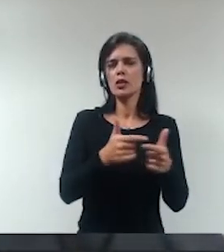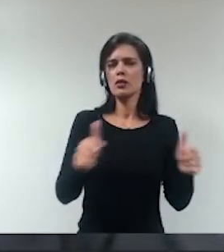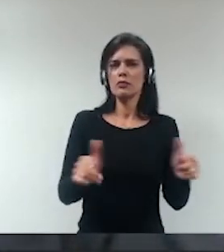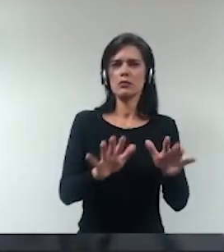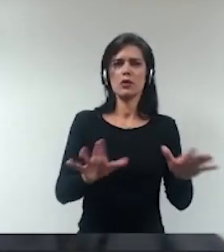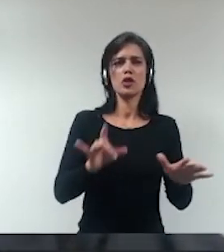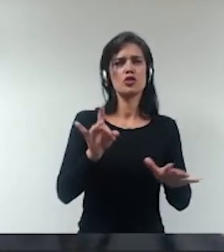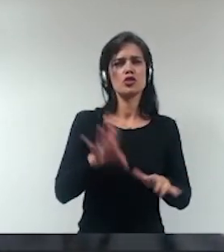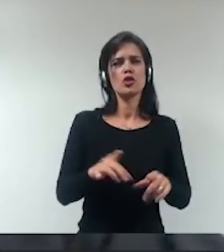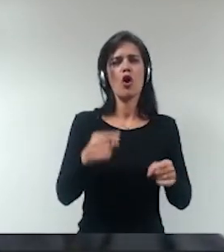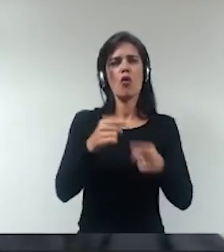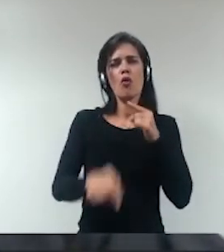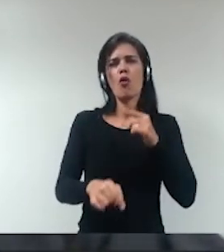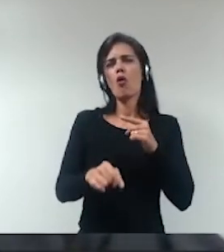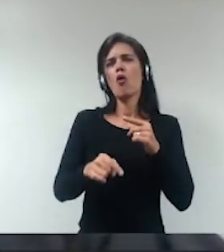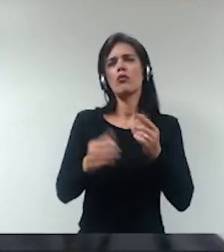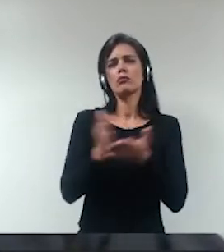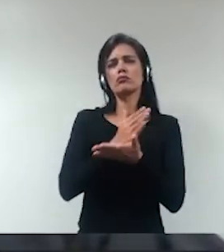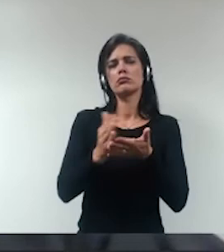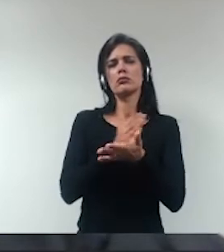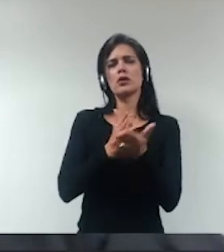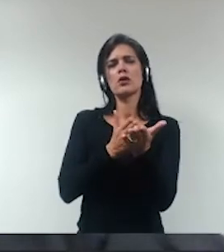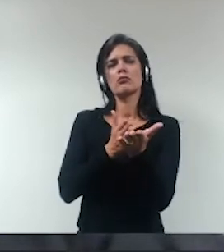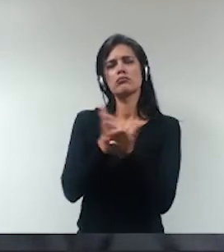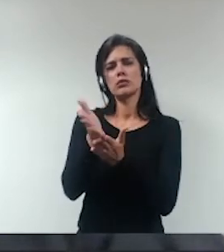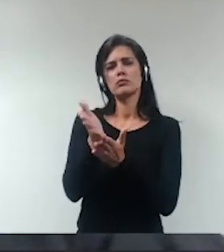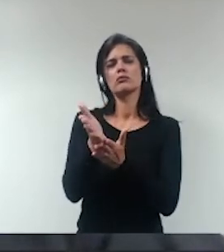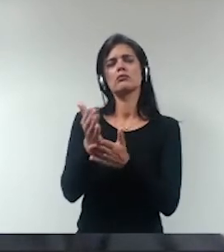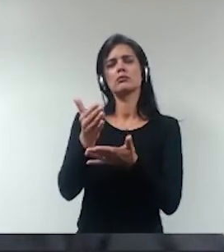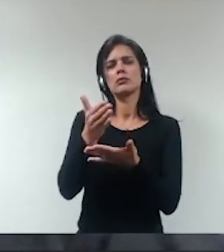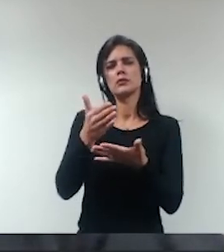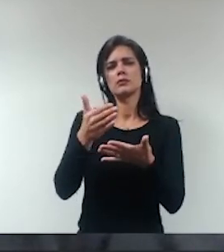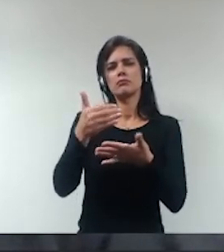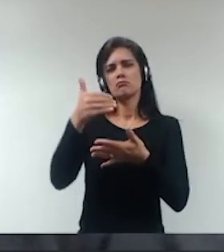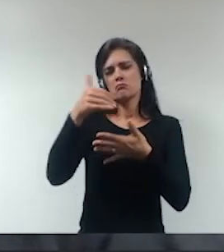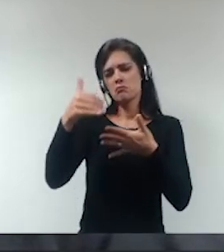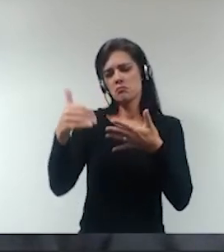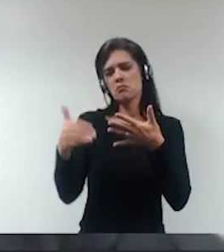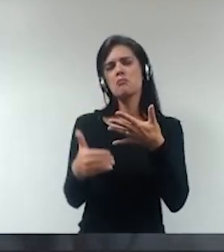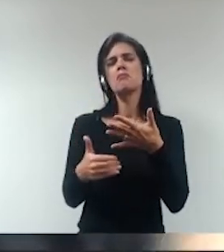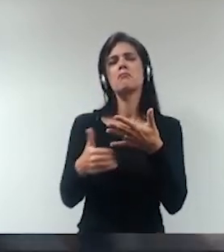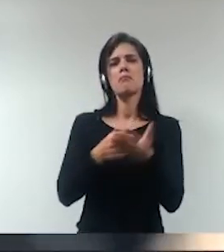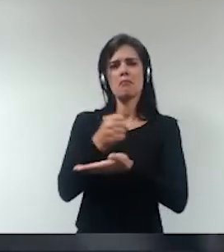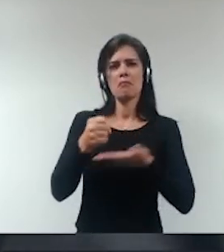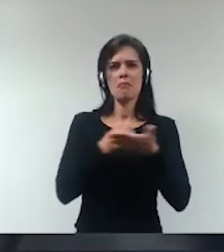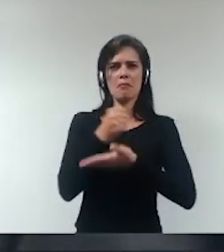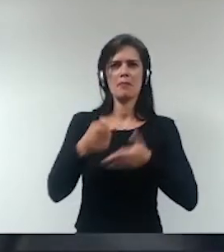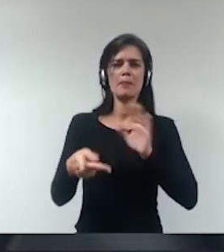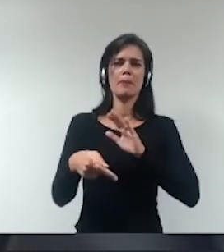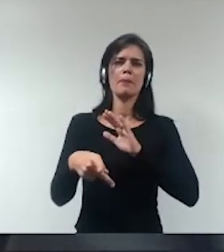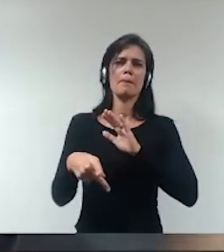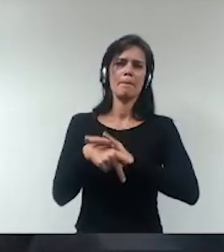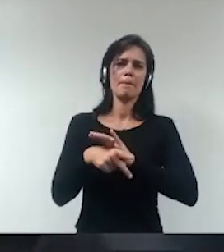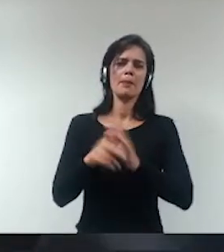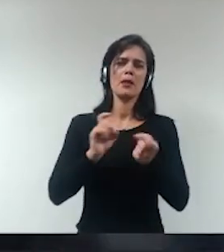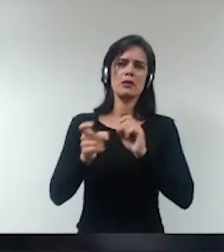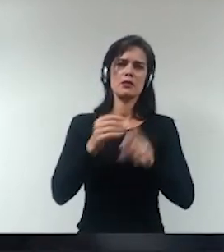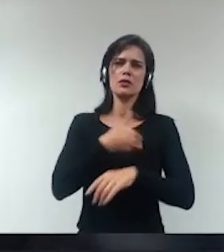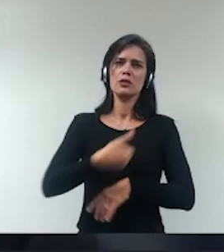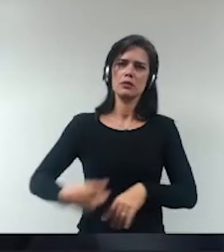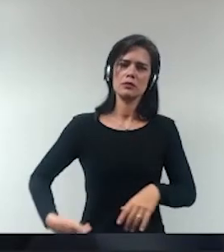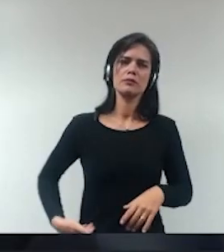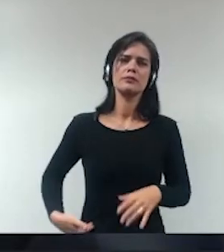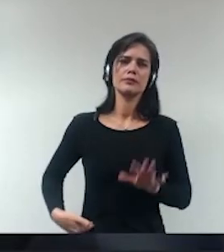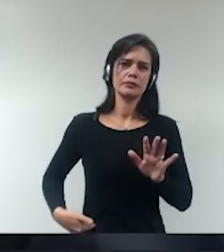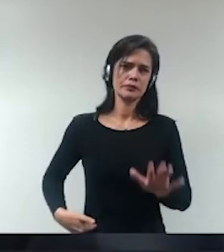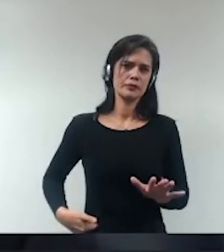princípios da administração inclusive o da eficiência até de moralidade não necessariamente pode